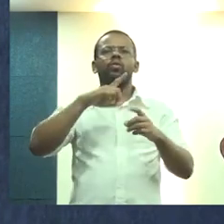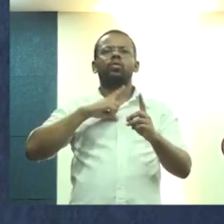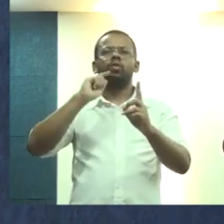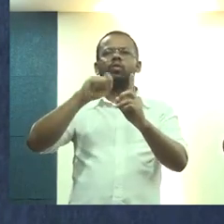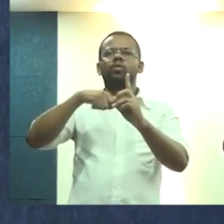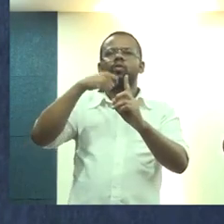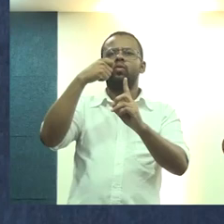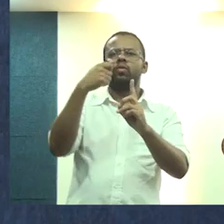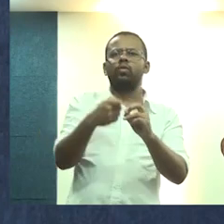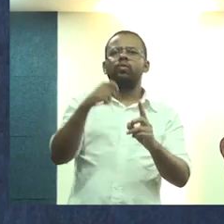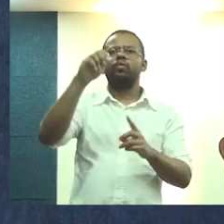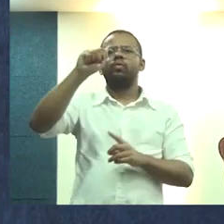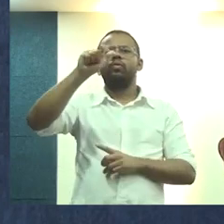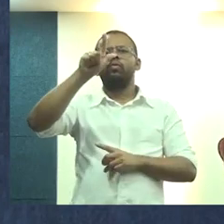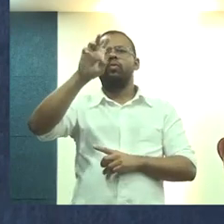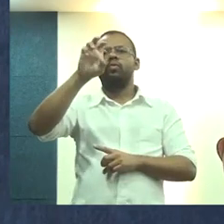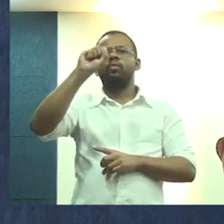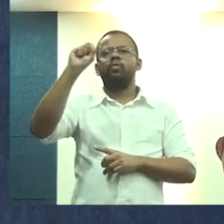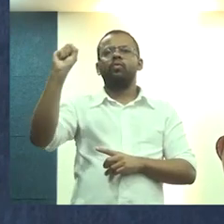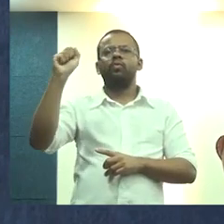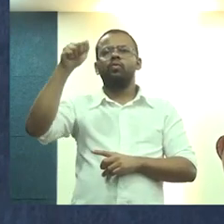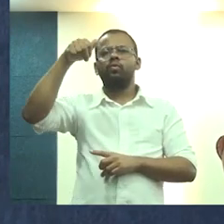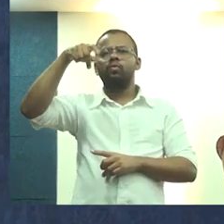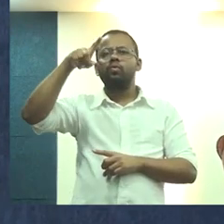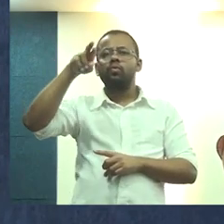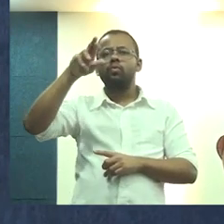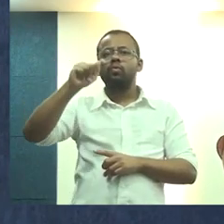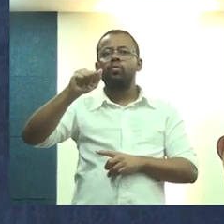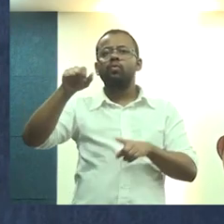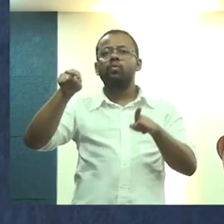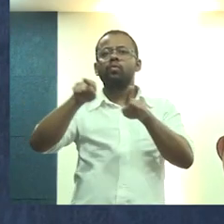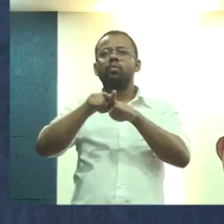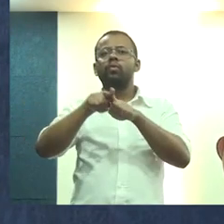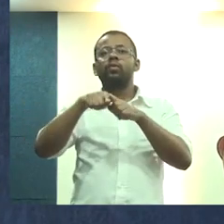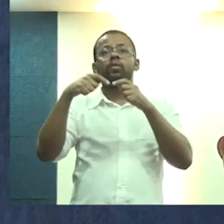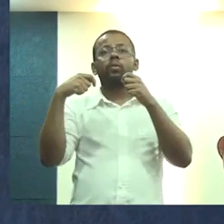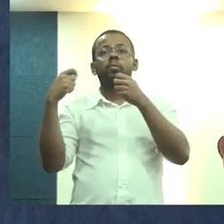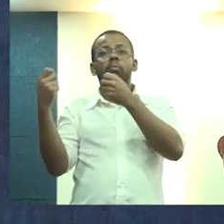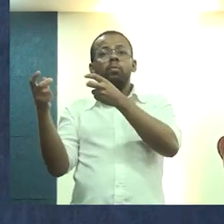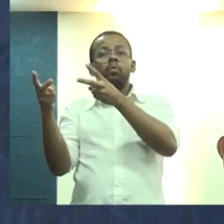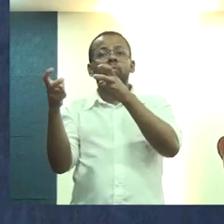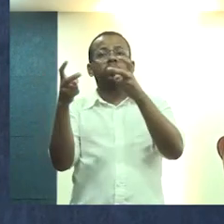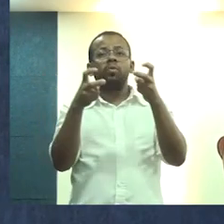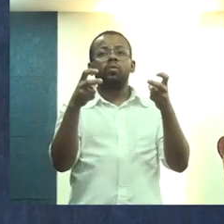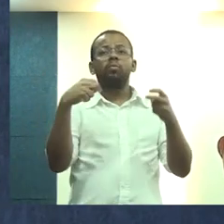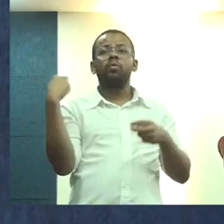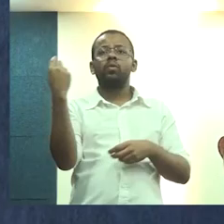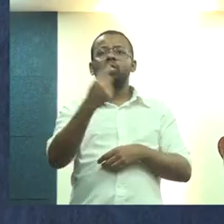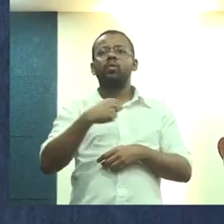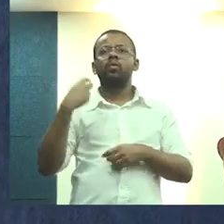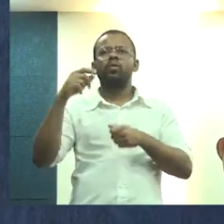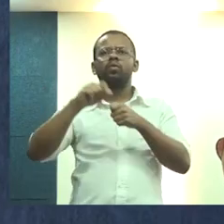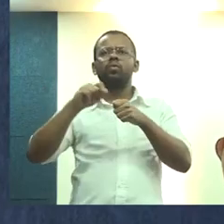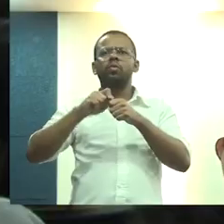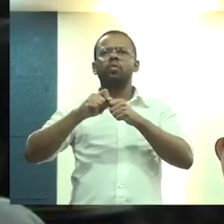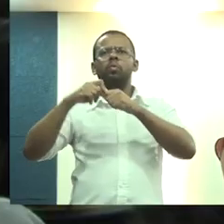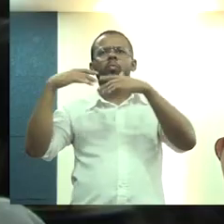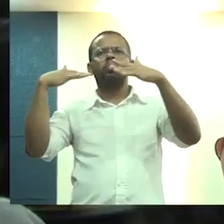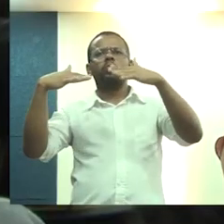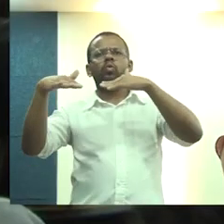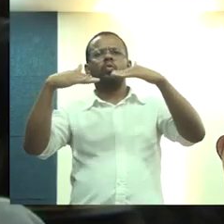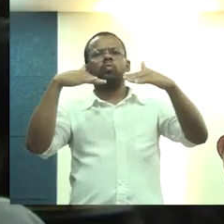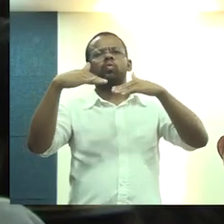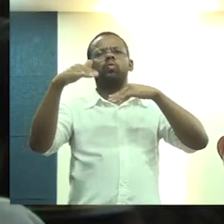cumprimento a Alessandra e Flávio. E, para esse evento, a gente também fez uma grande